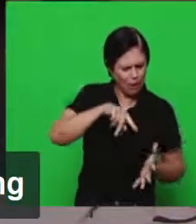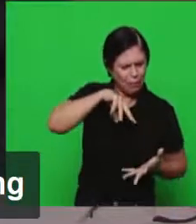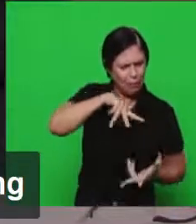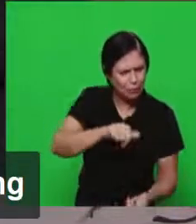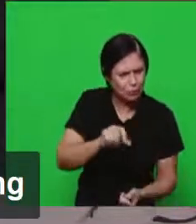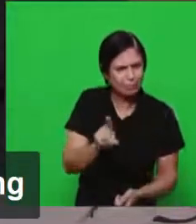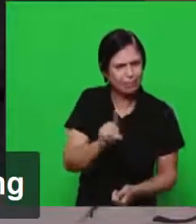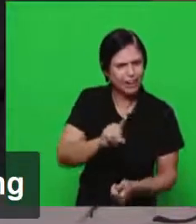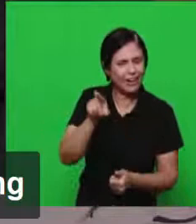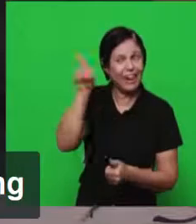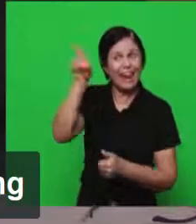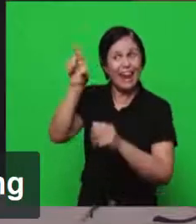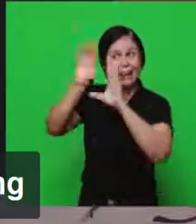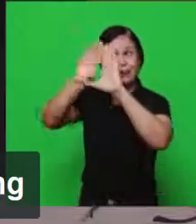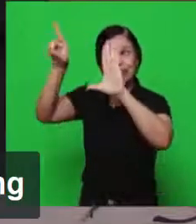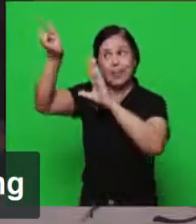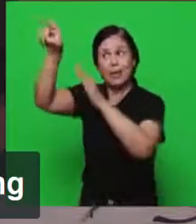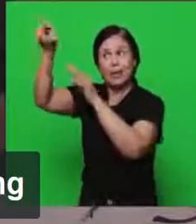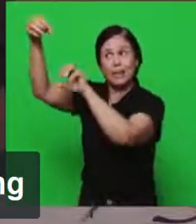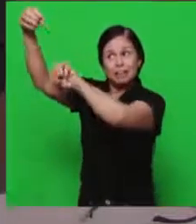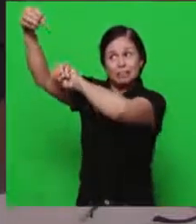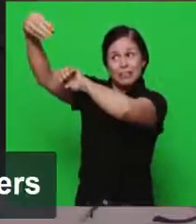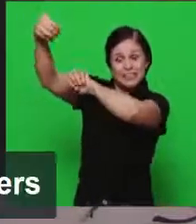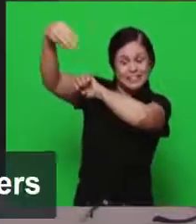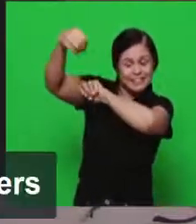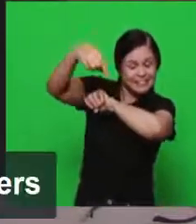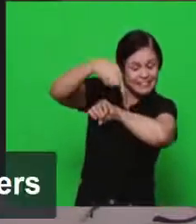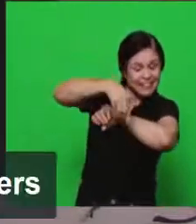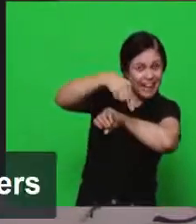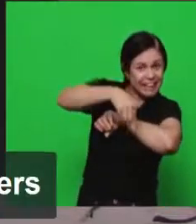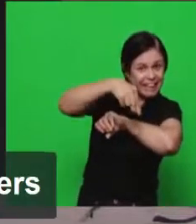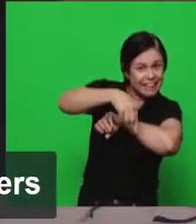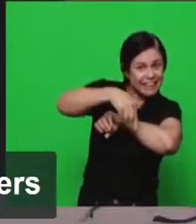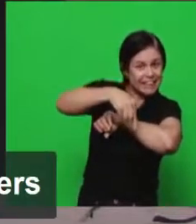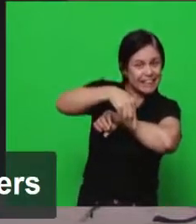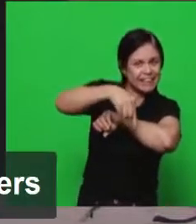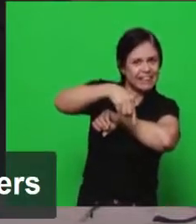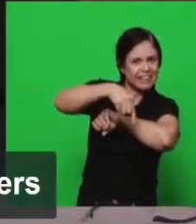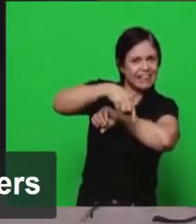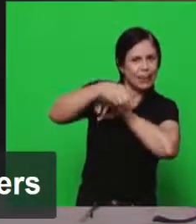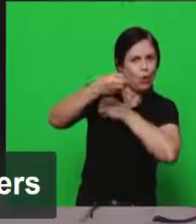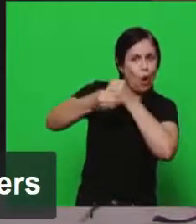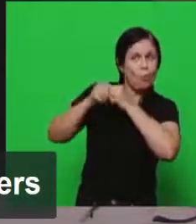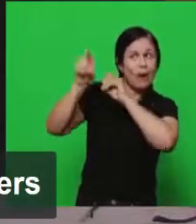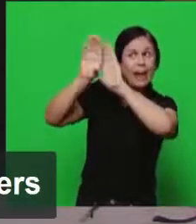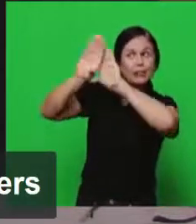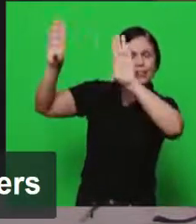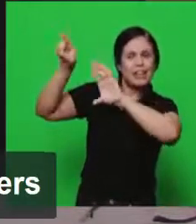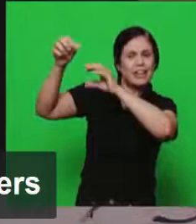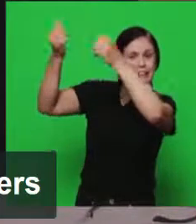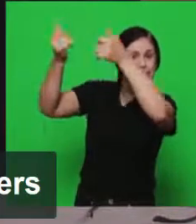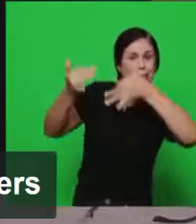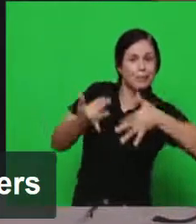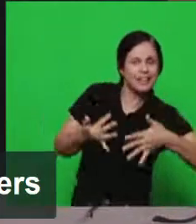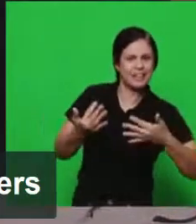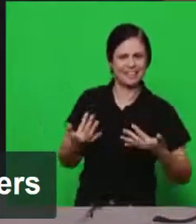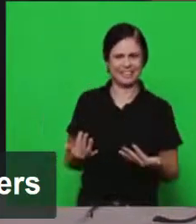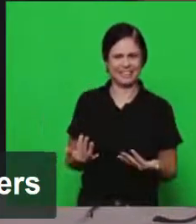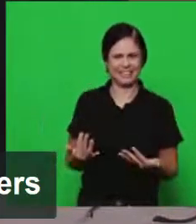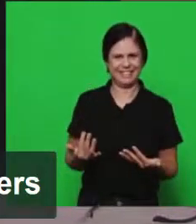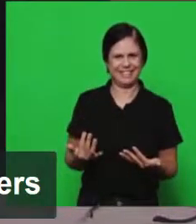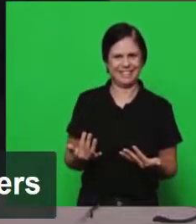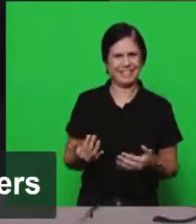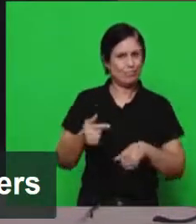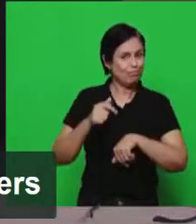estabelecer então aqui ele está falando num tempo bom e quando nós